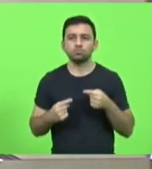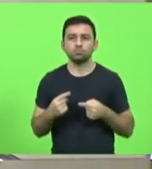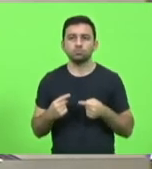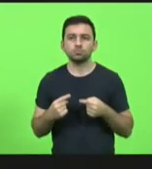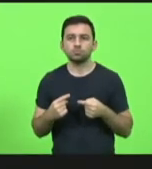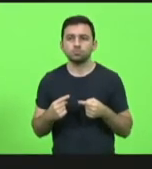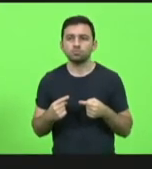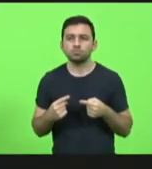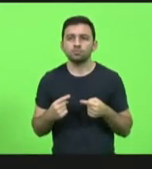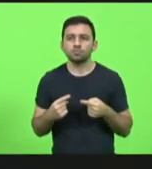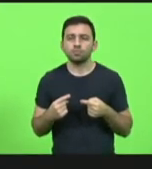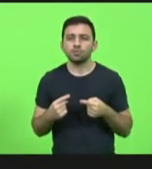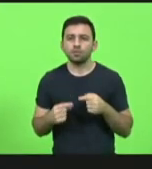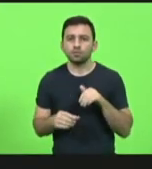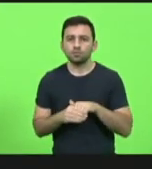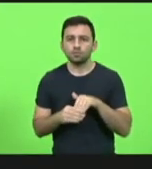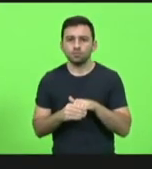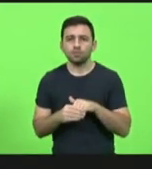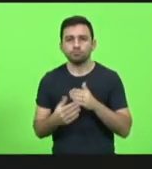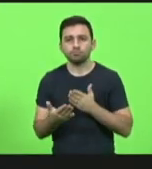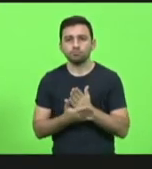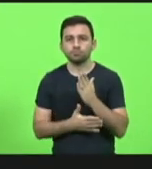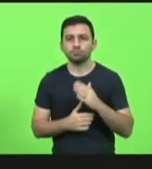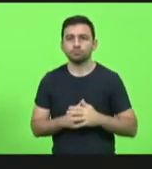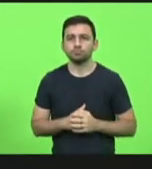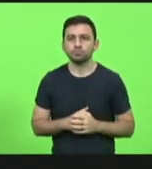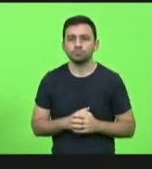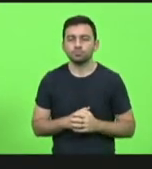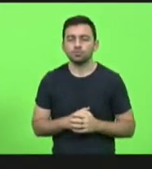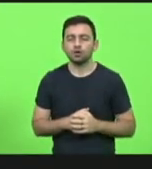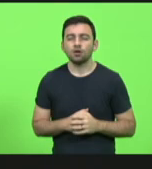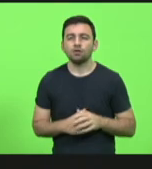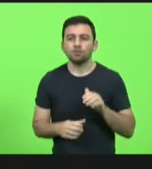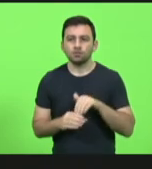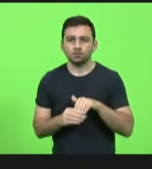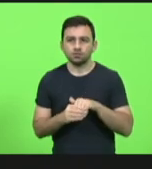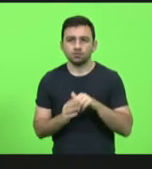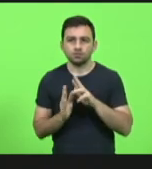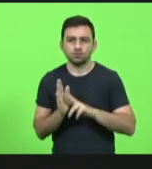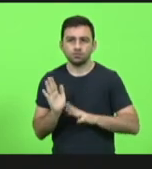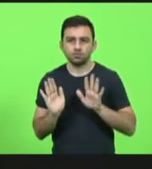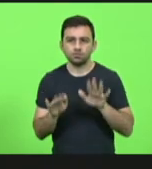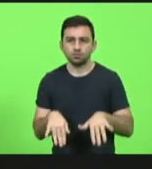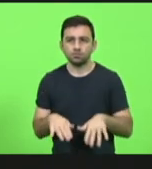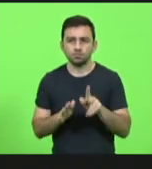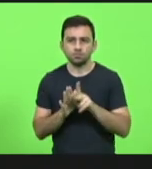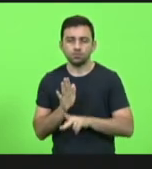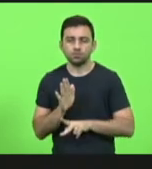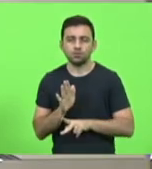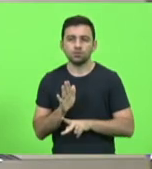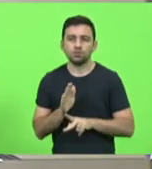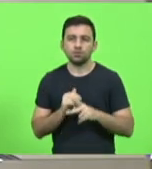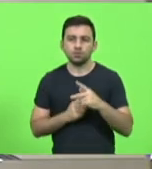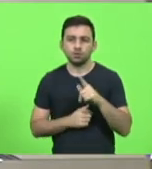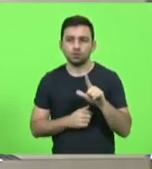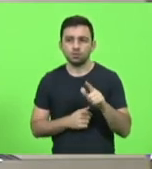em votação, aprovado. Votação e redação final do projeto PL nº